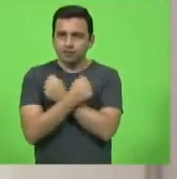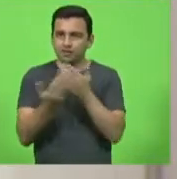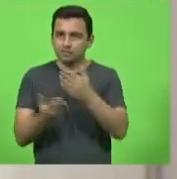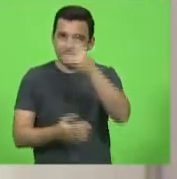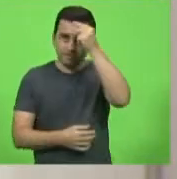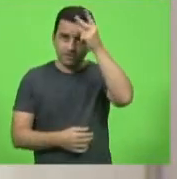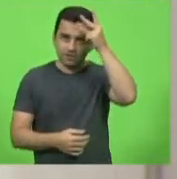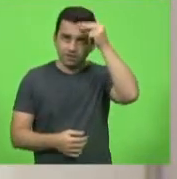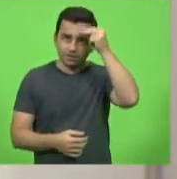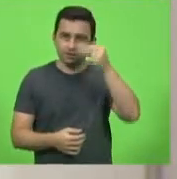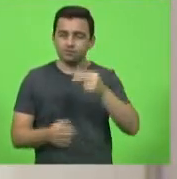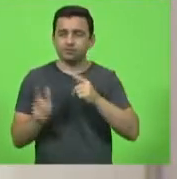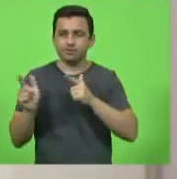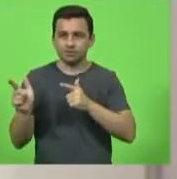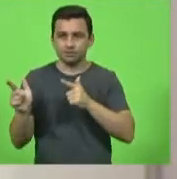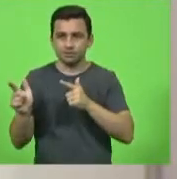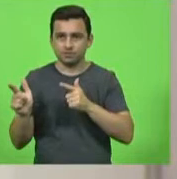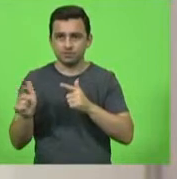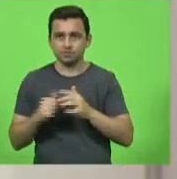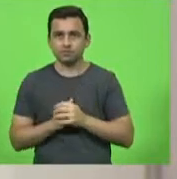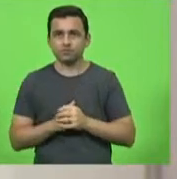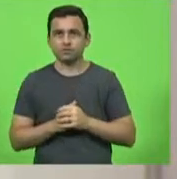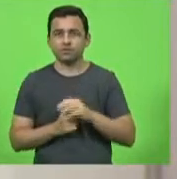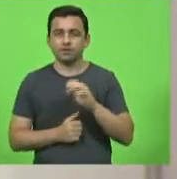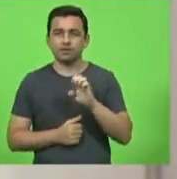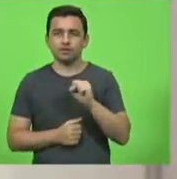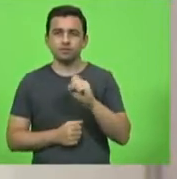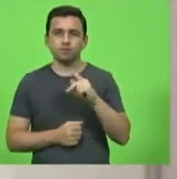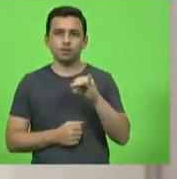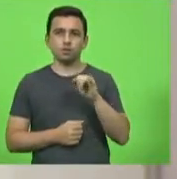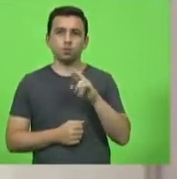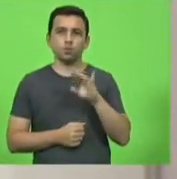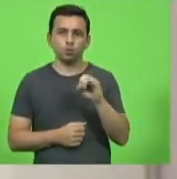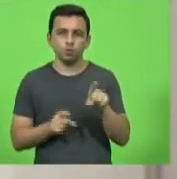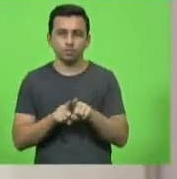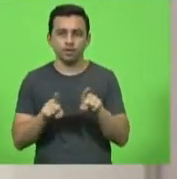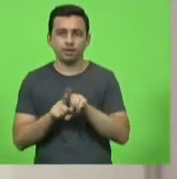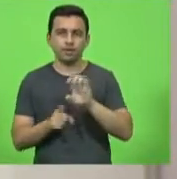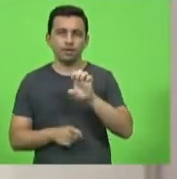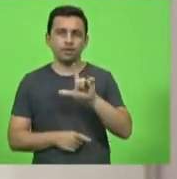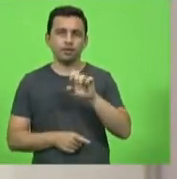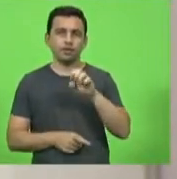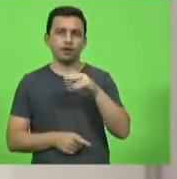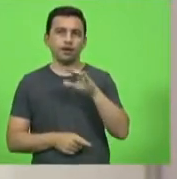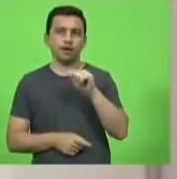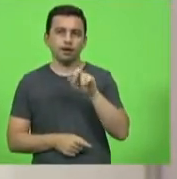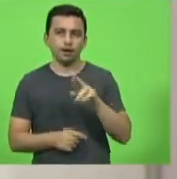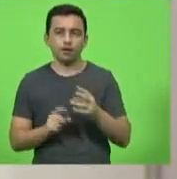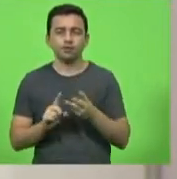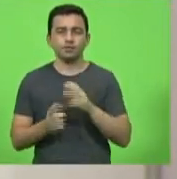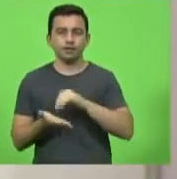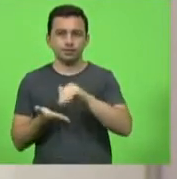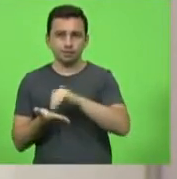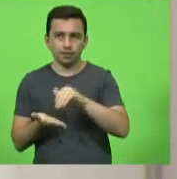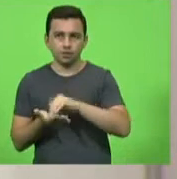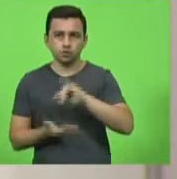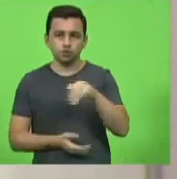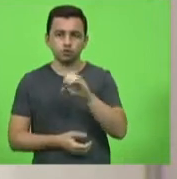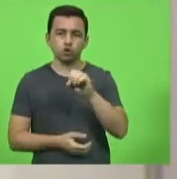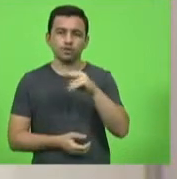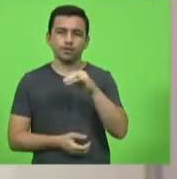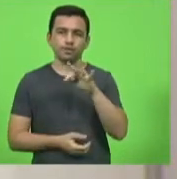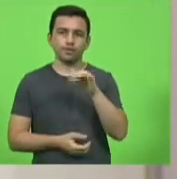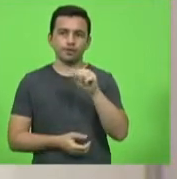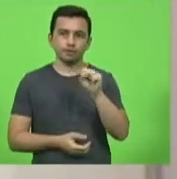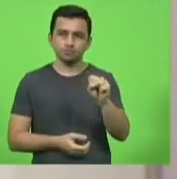da sua terra Saulo Esperotto vice Alencar ao secretário Jonatas Maia fazem um excelente trabalho